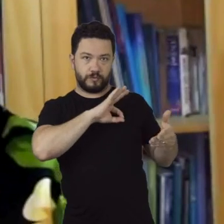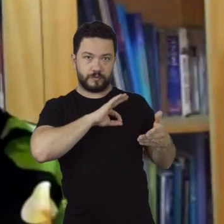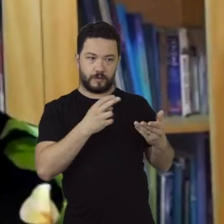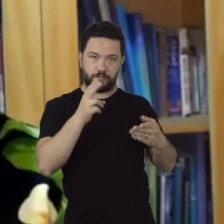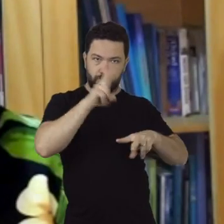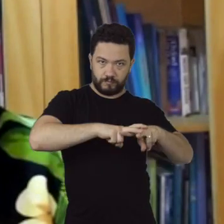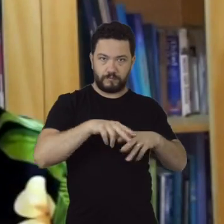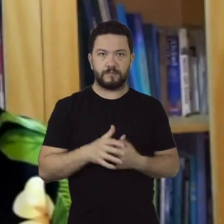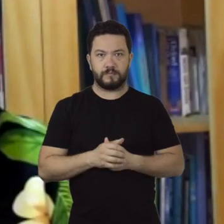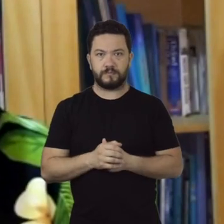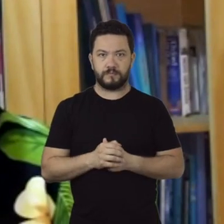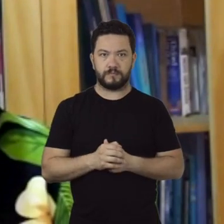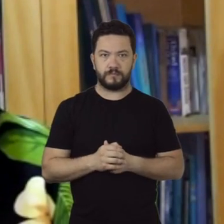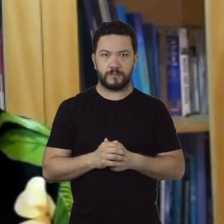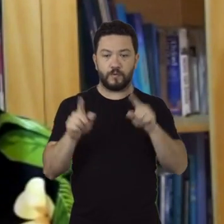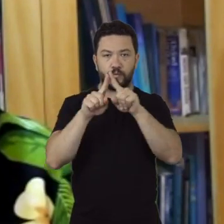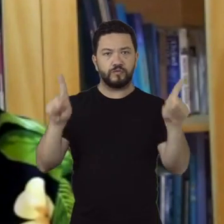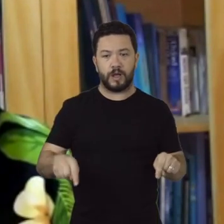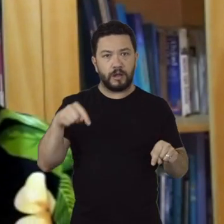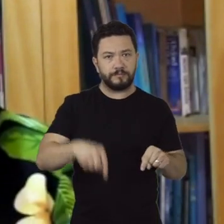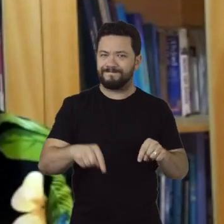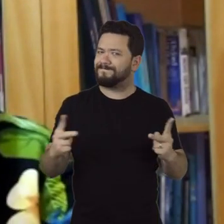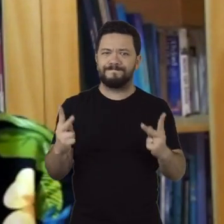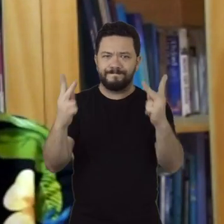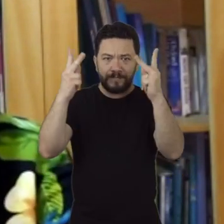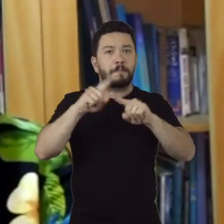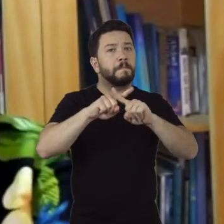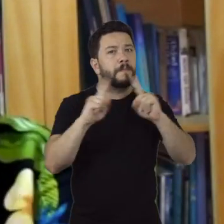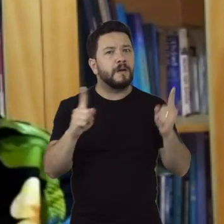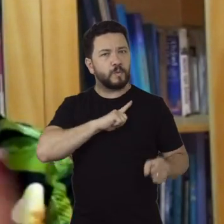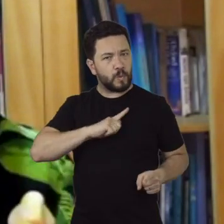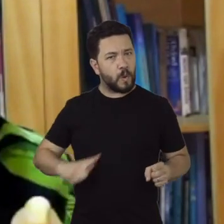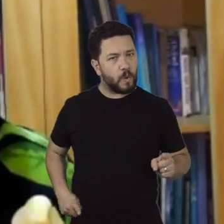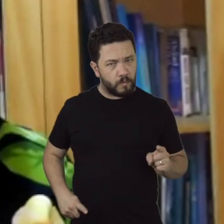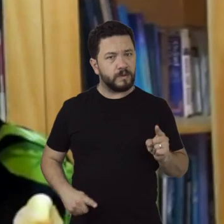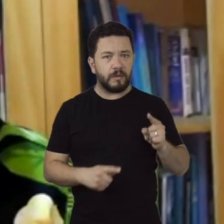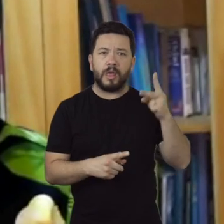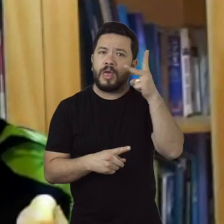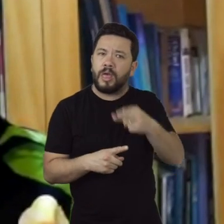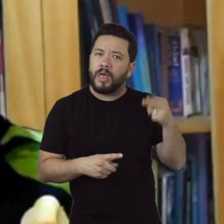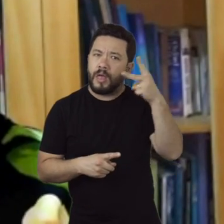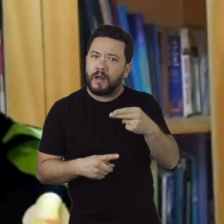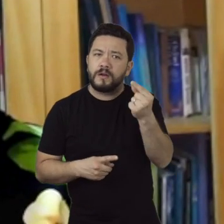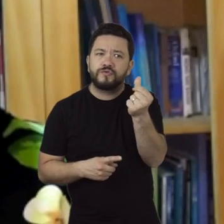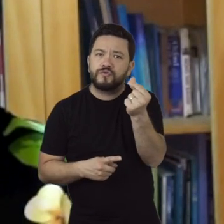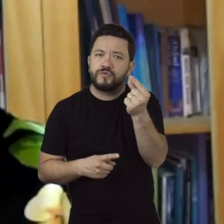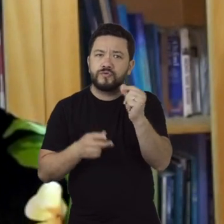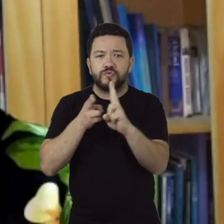Brasil é único. Esse governo, há quatro anos, vem retirando gradativamente orçamento do SUS.